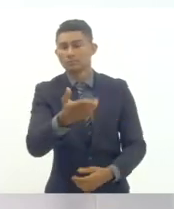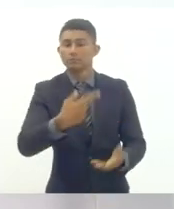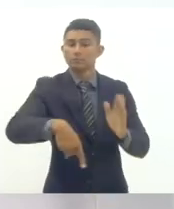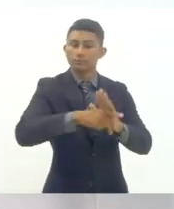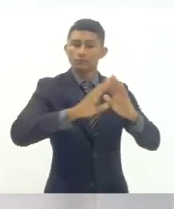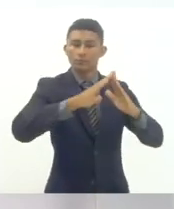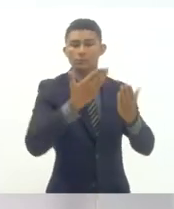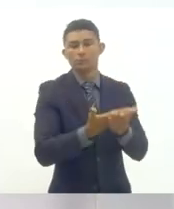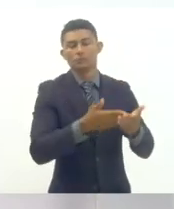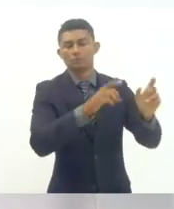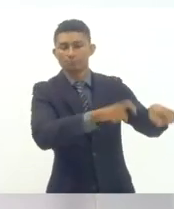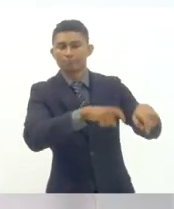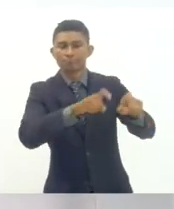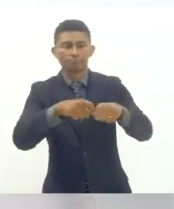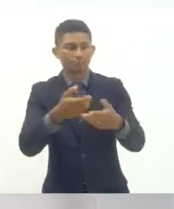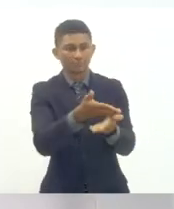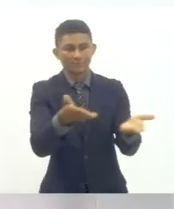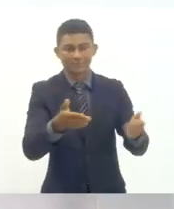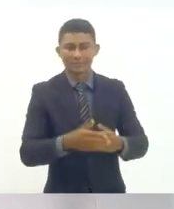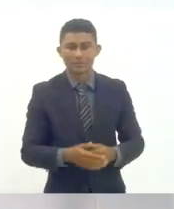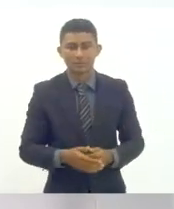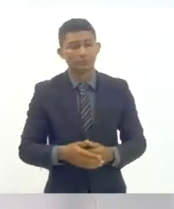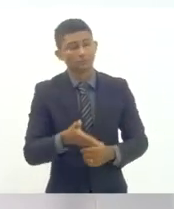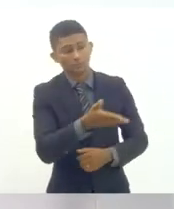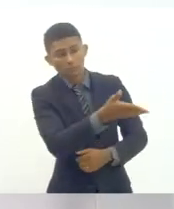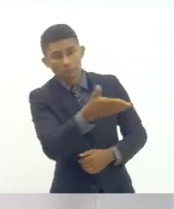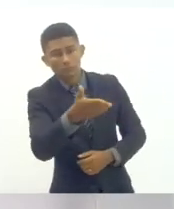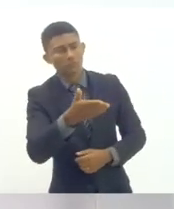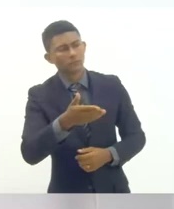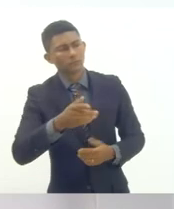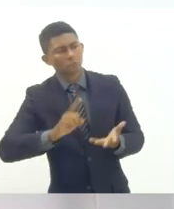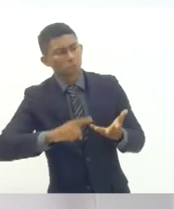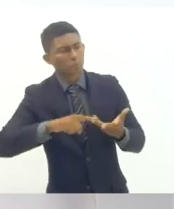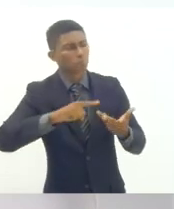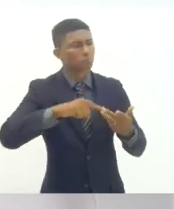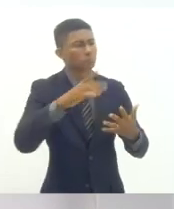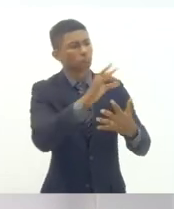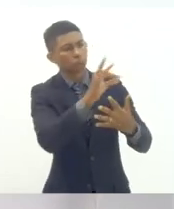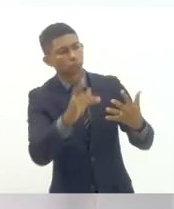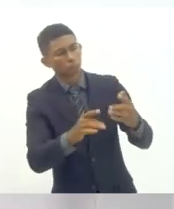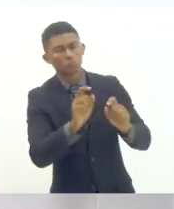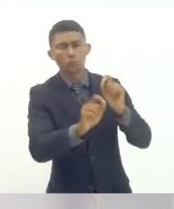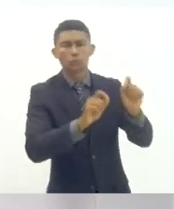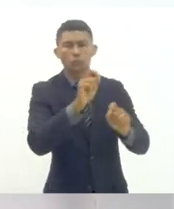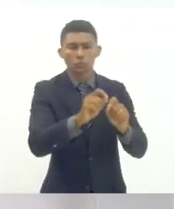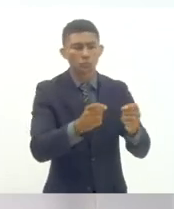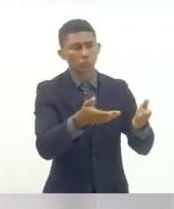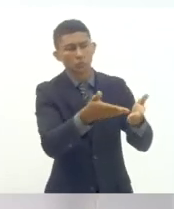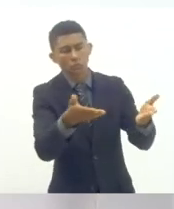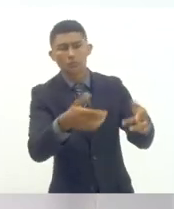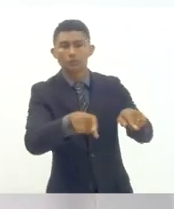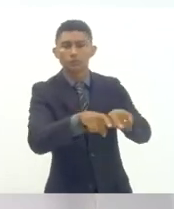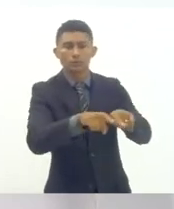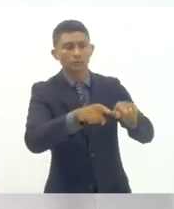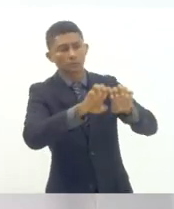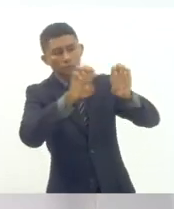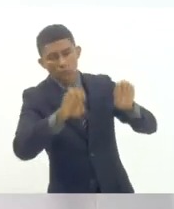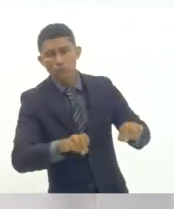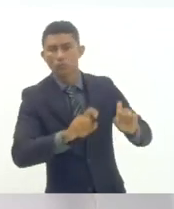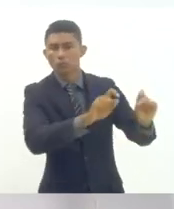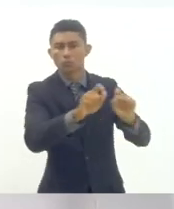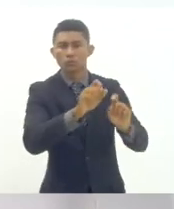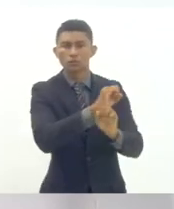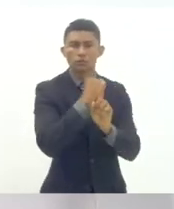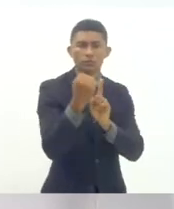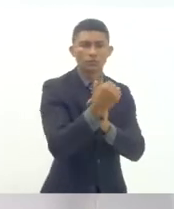escolas do campo considerando a realidade do campo suas especificidades realidade agrária condições estruturais sociais